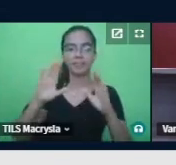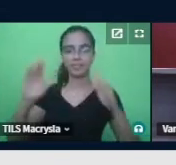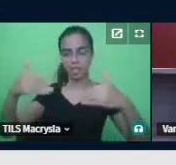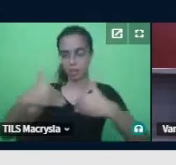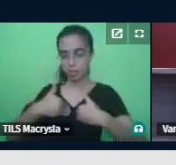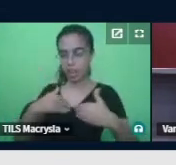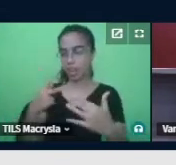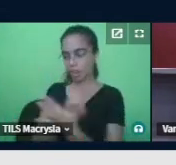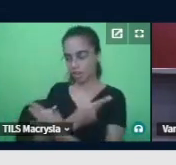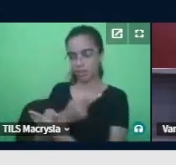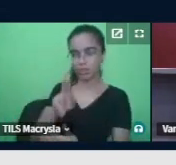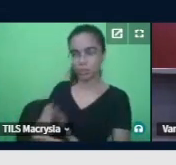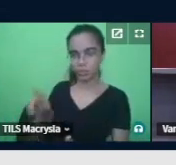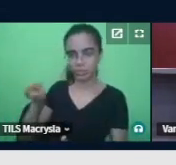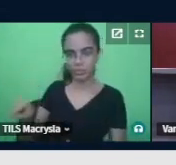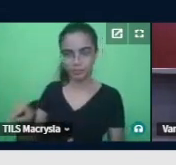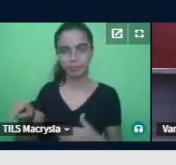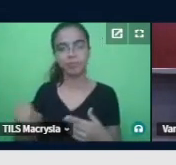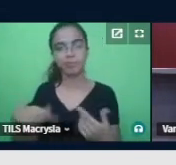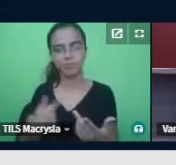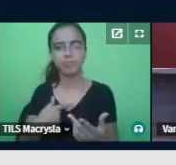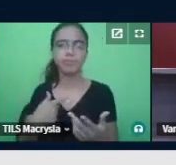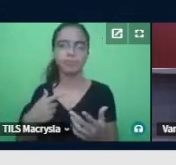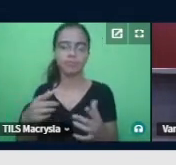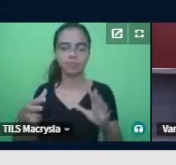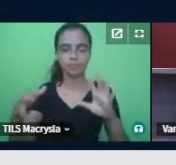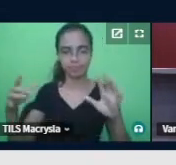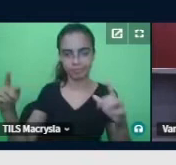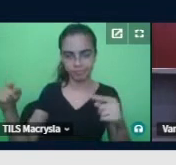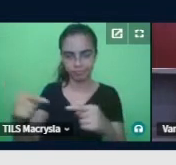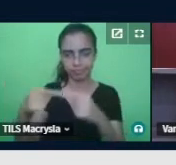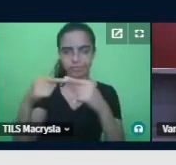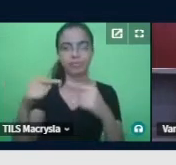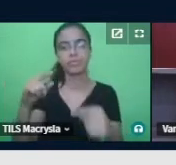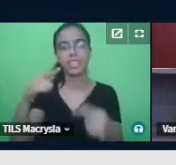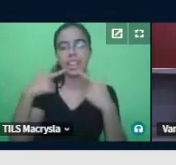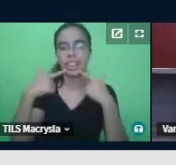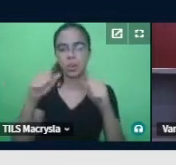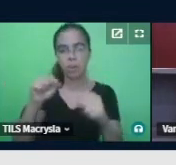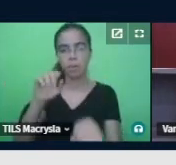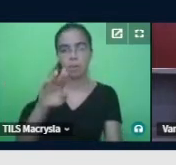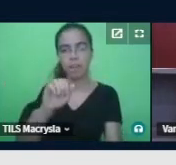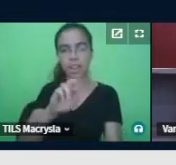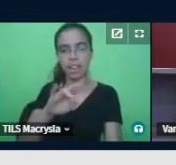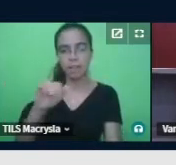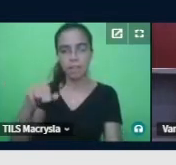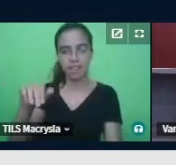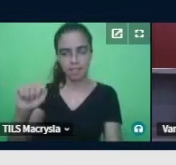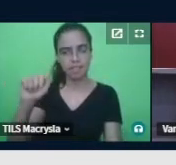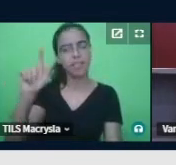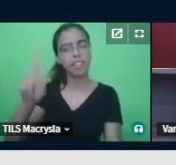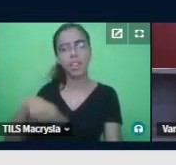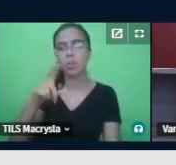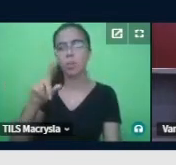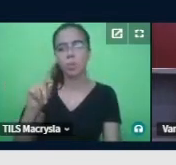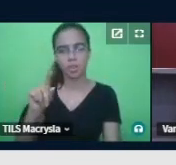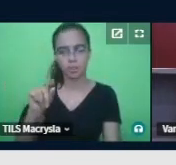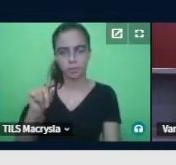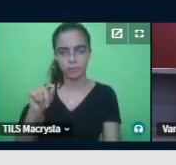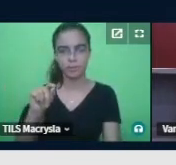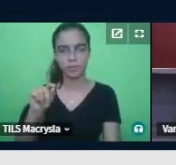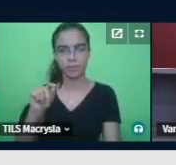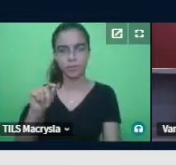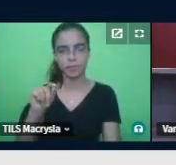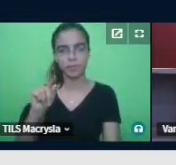elencamos o modelo de capacidade de linguagem de Bachmann, em 1990. É um modelo de capacidade de linguagem